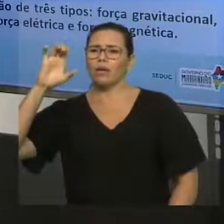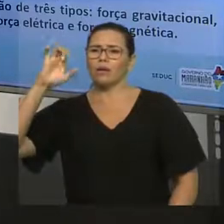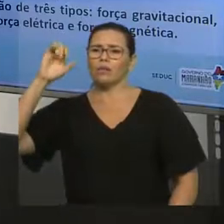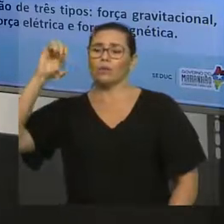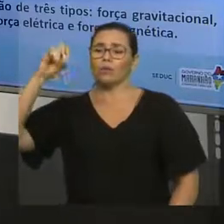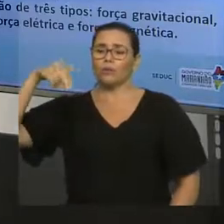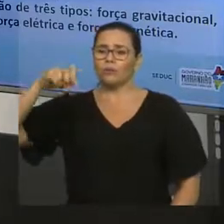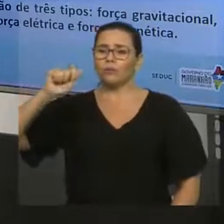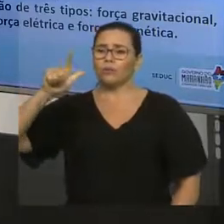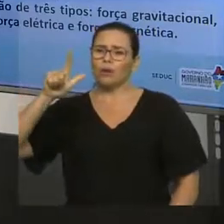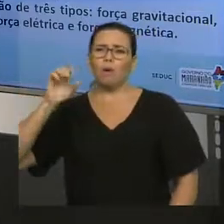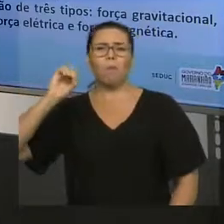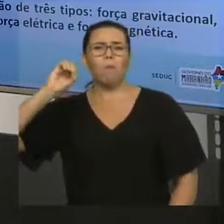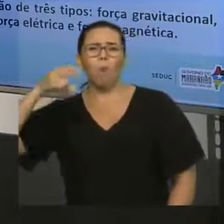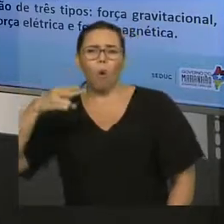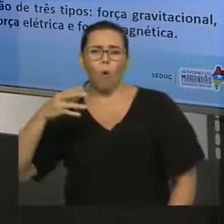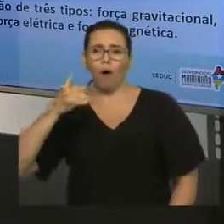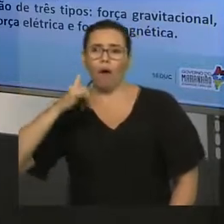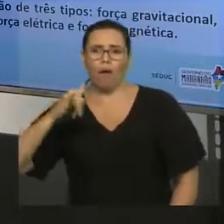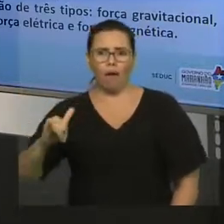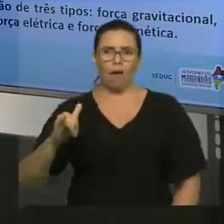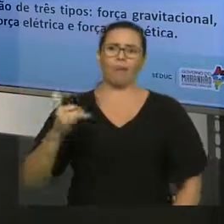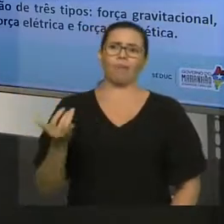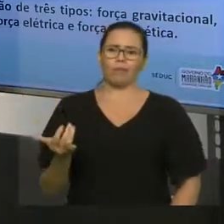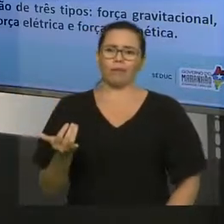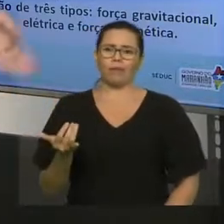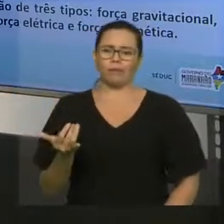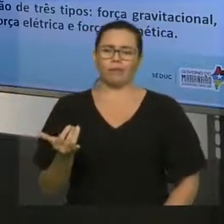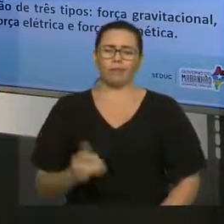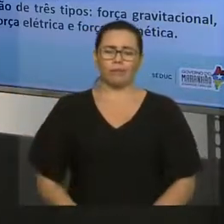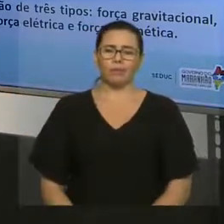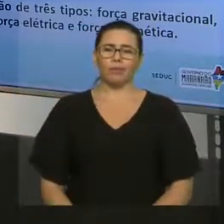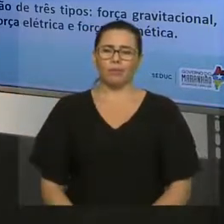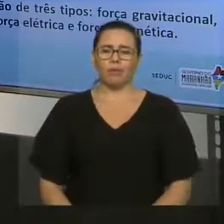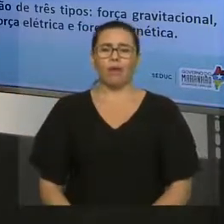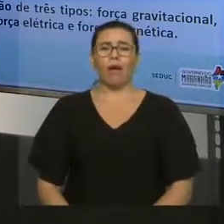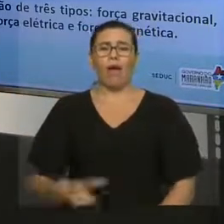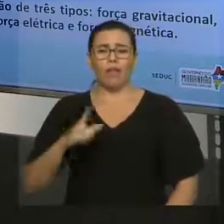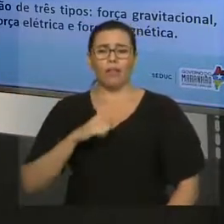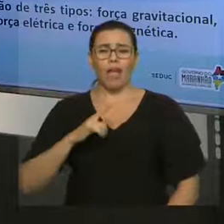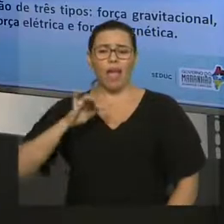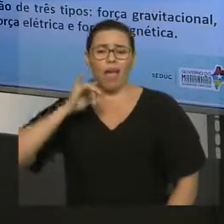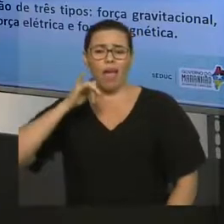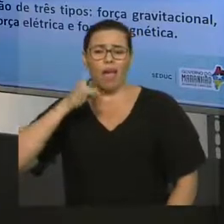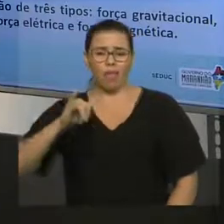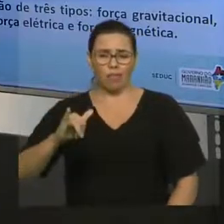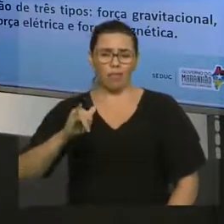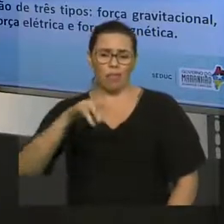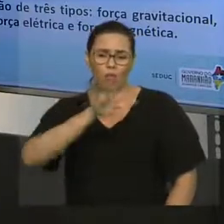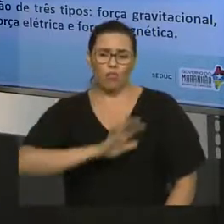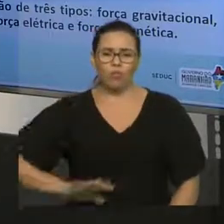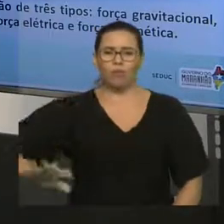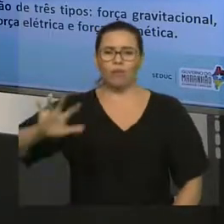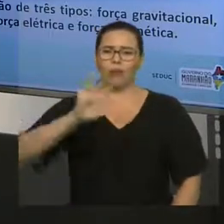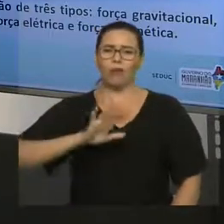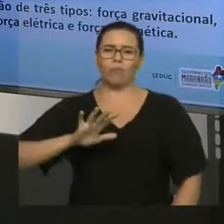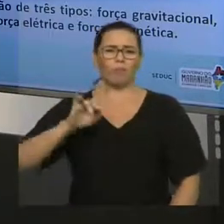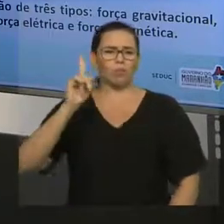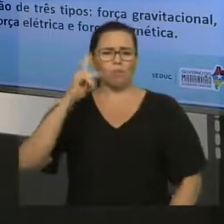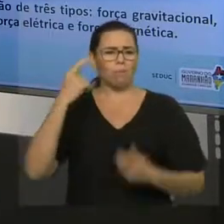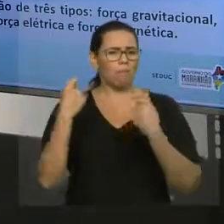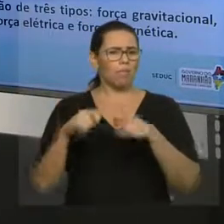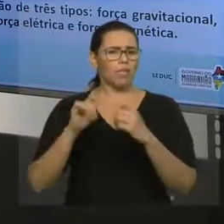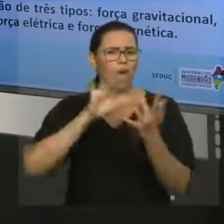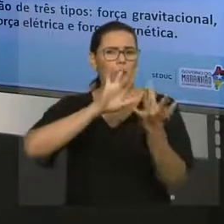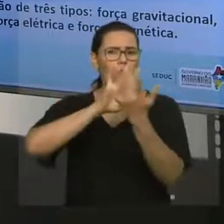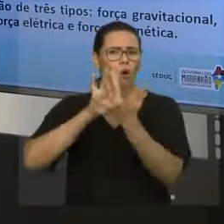massa, por um imã, né? E aí você cria uma região de campo onde você interage com outro corpo sem a necessidade